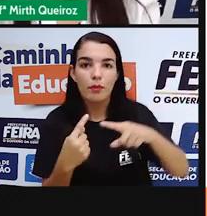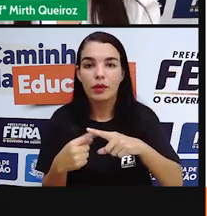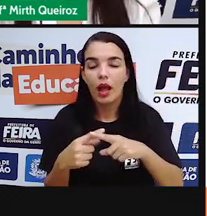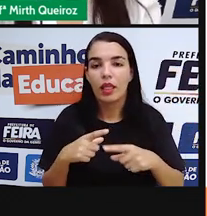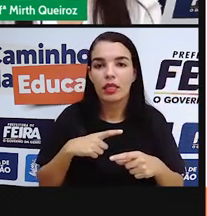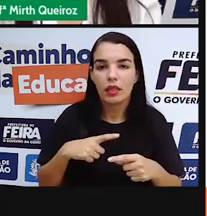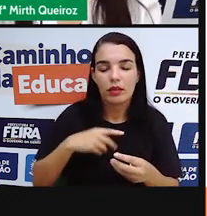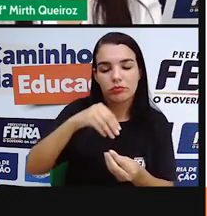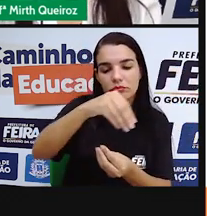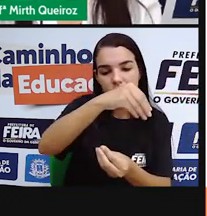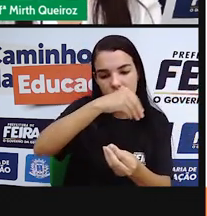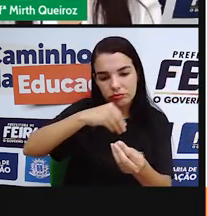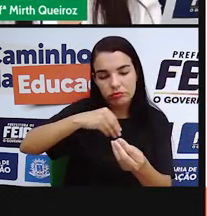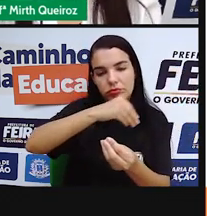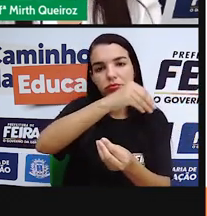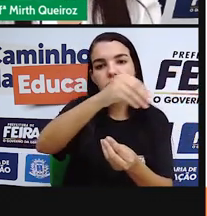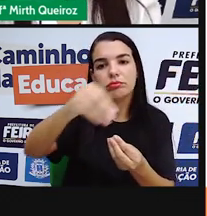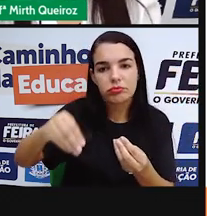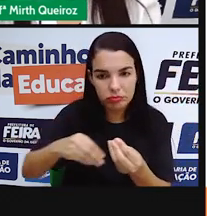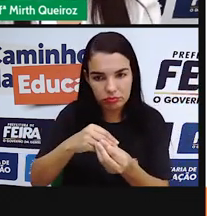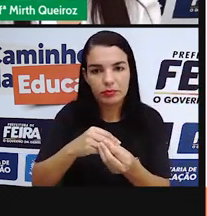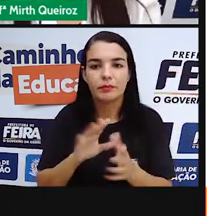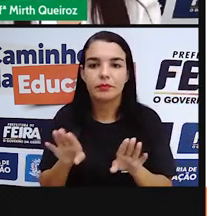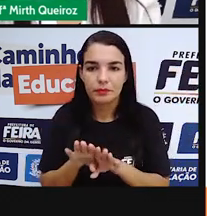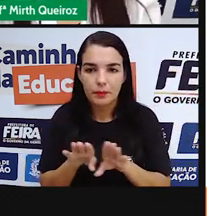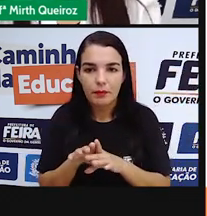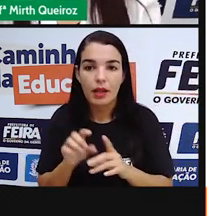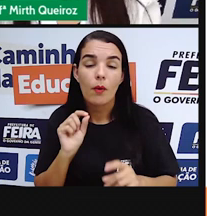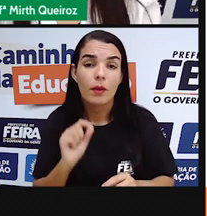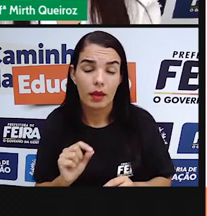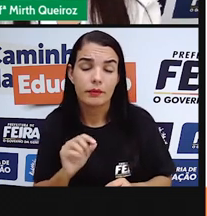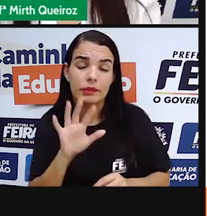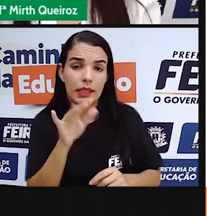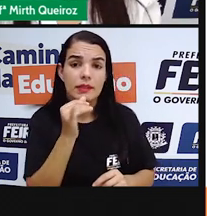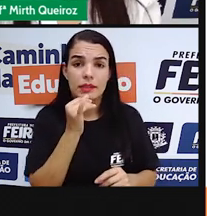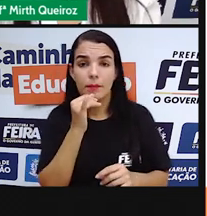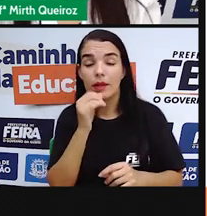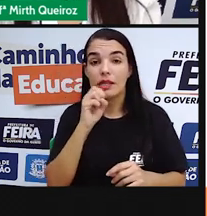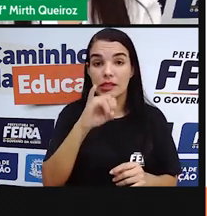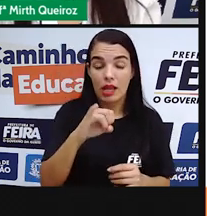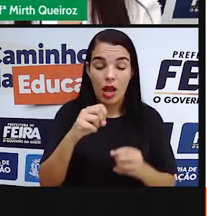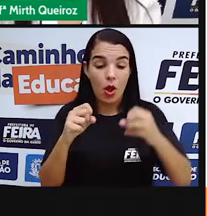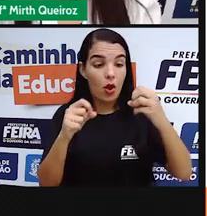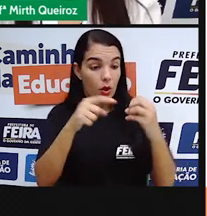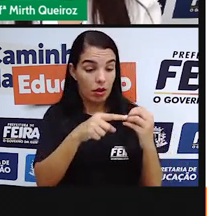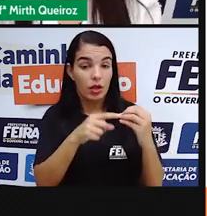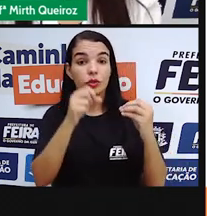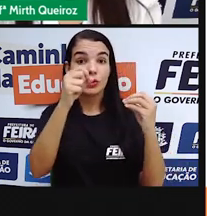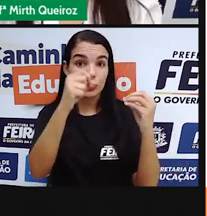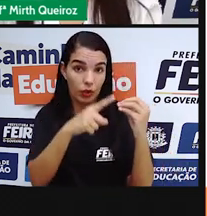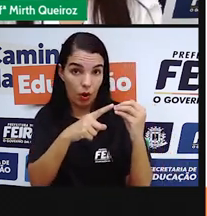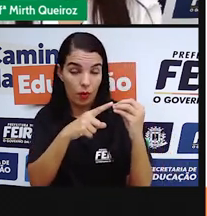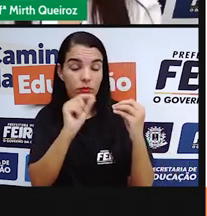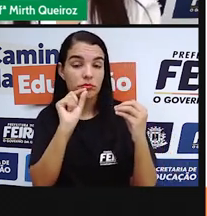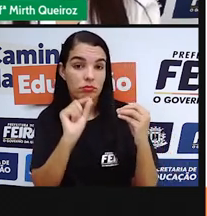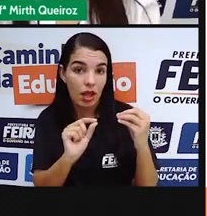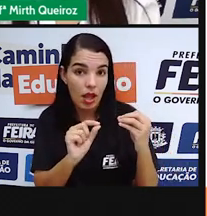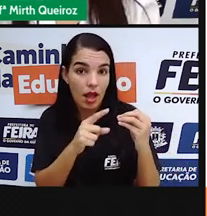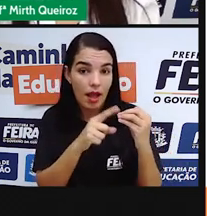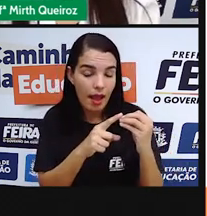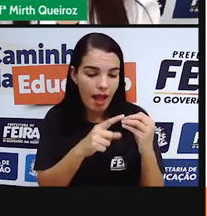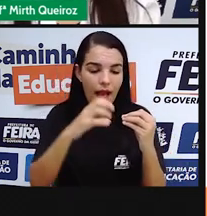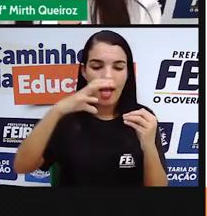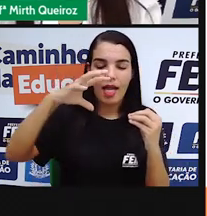elíptico aí. E, de acordo com a posição que a Terra ficar durante esse movimento em relação